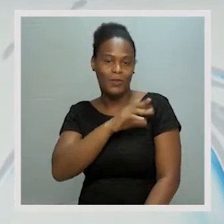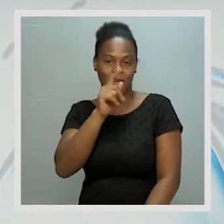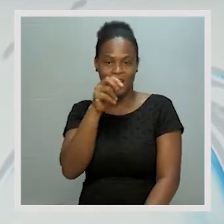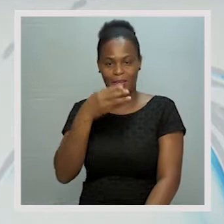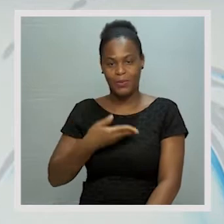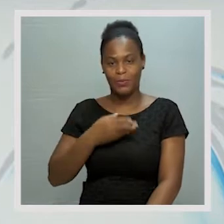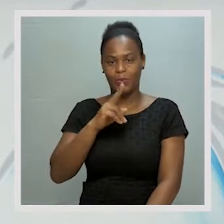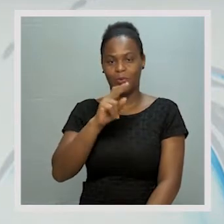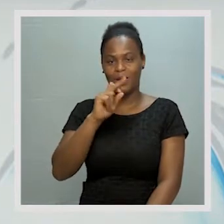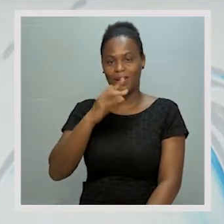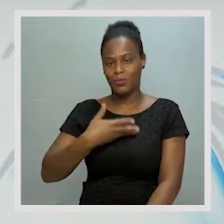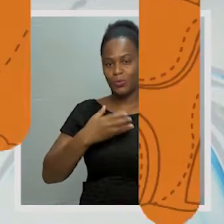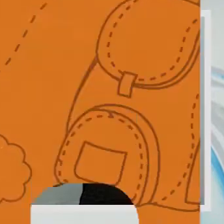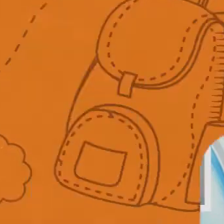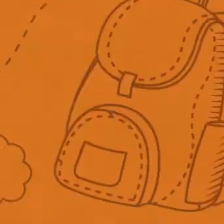Monteiro.